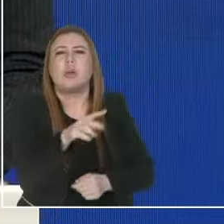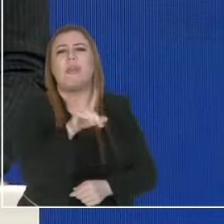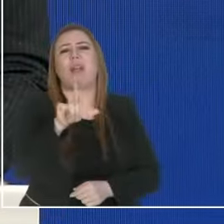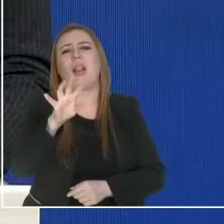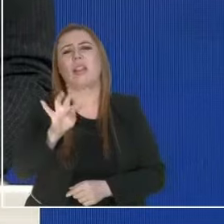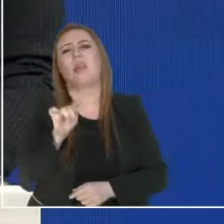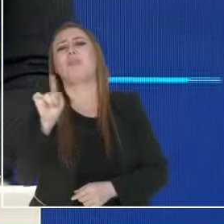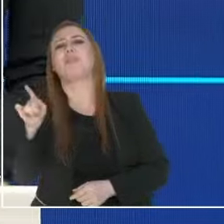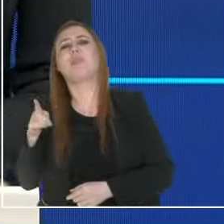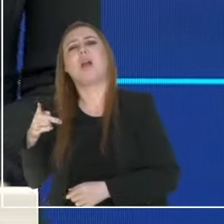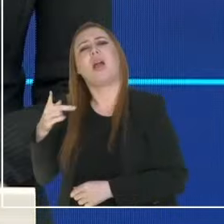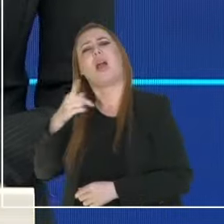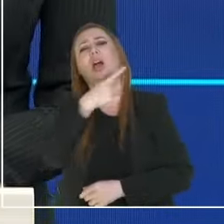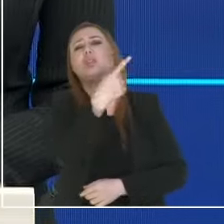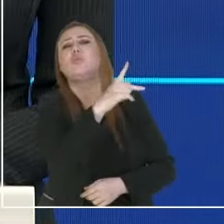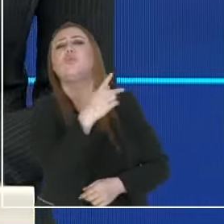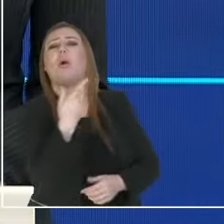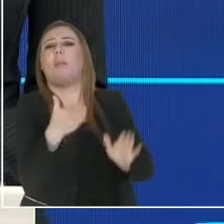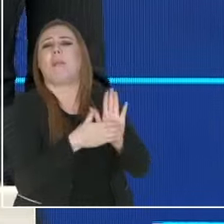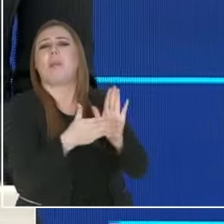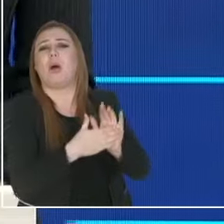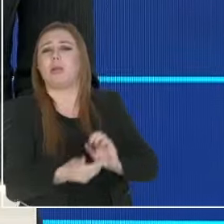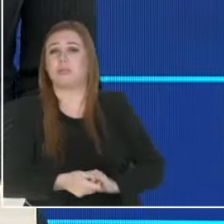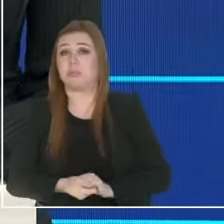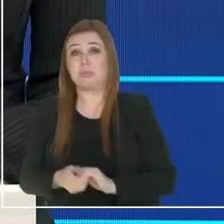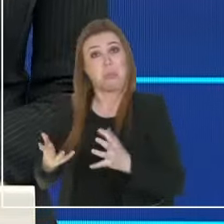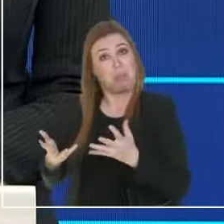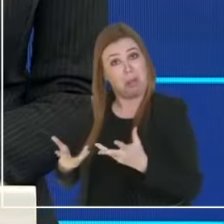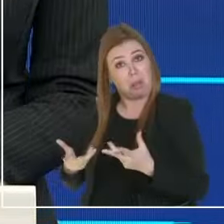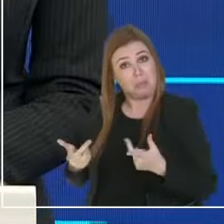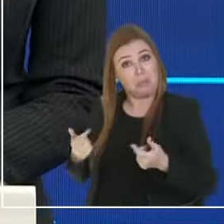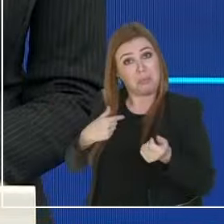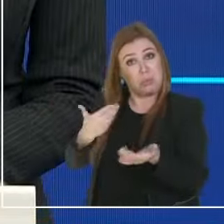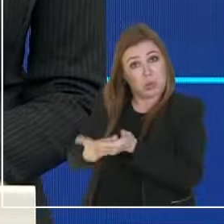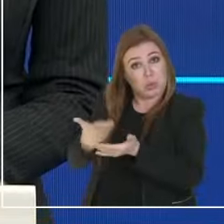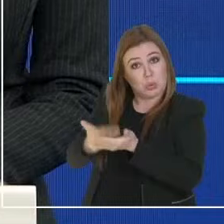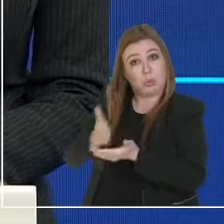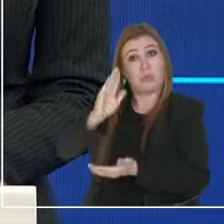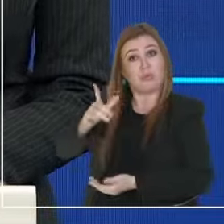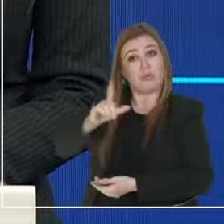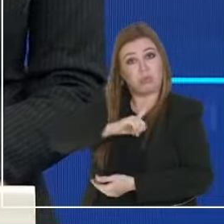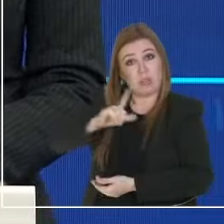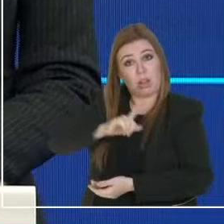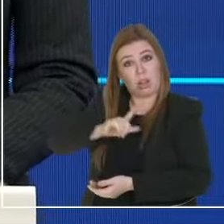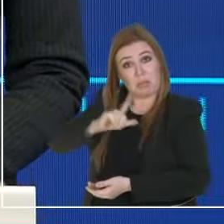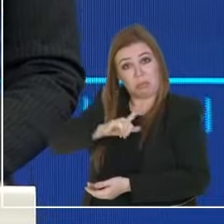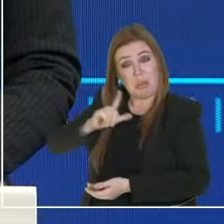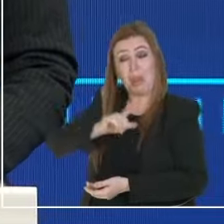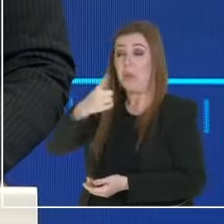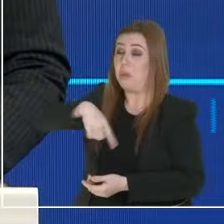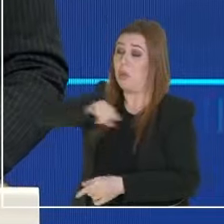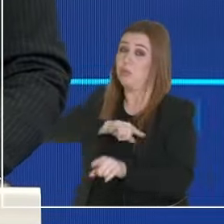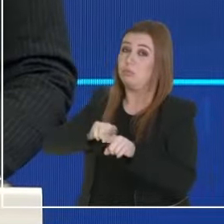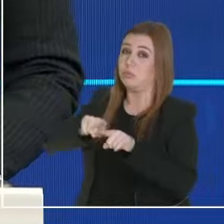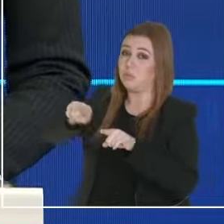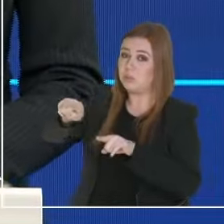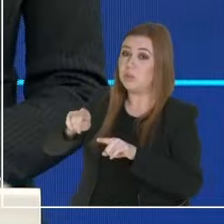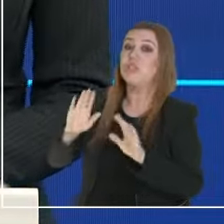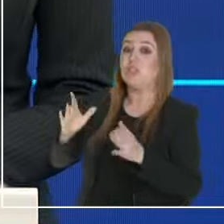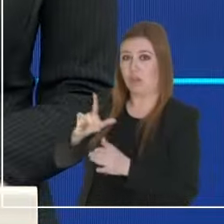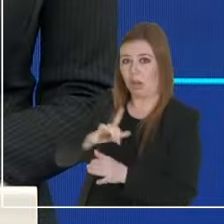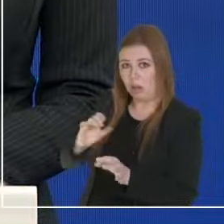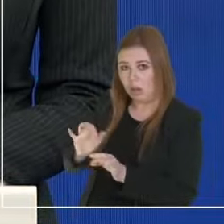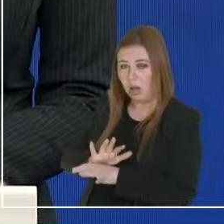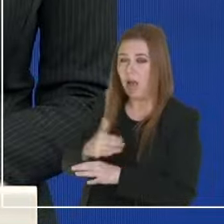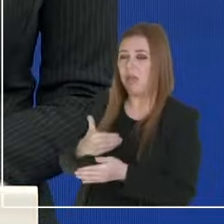Que maravilha, né? Que já está implantado, já está feito o estudo, a gente vai avançar mais. sendo feito. Se já está sendo feito, eu espero que até